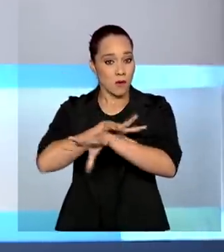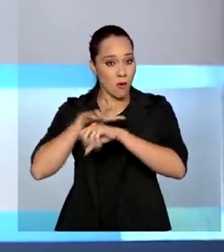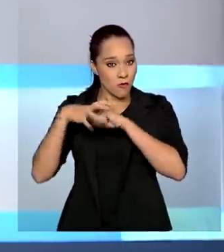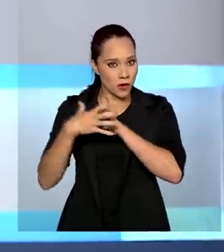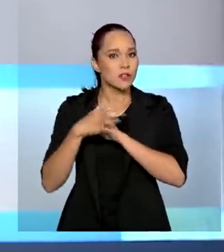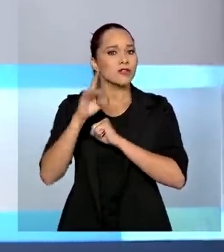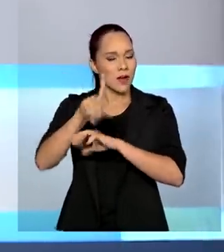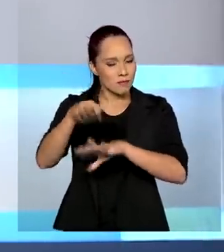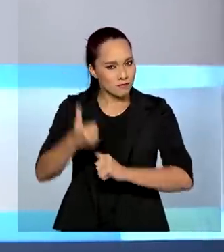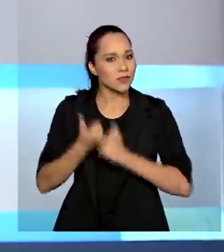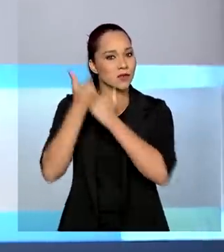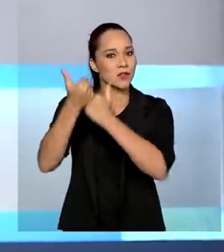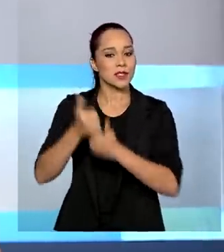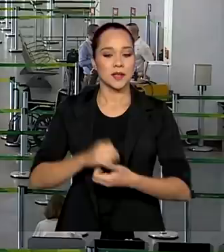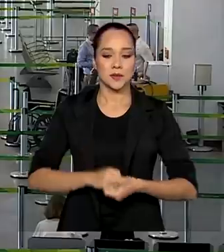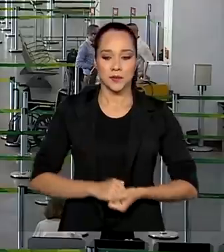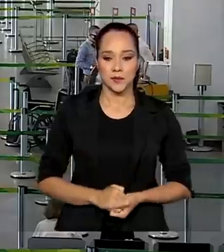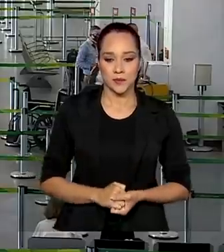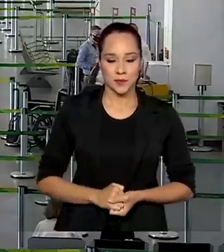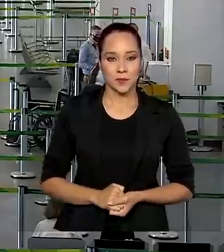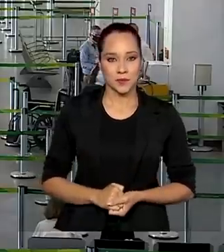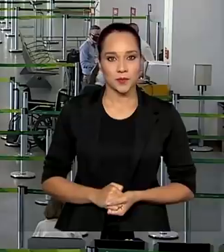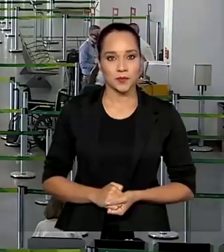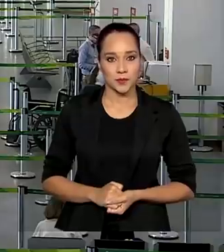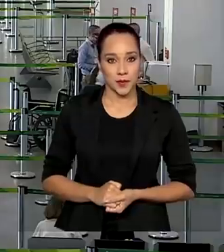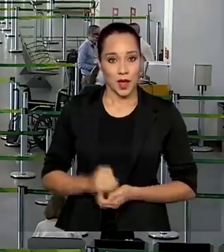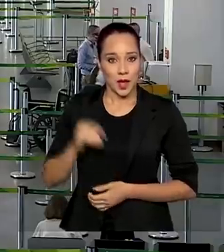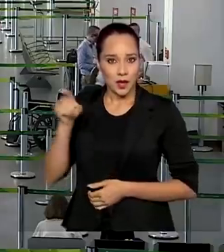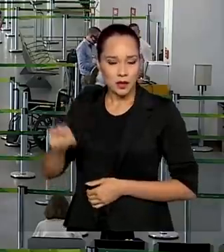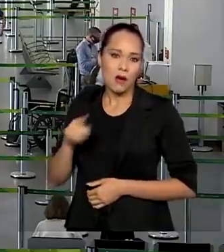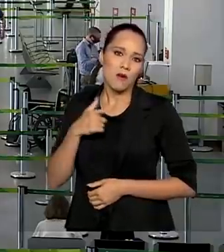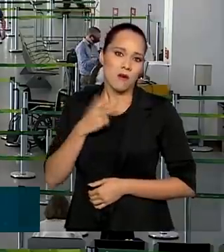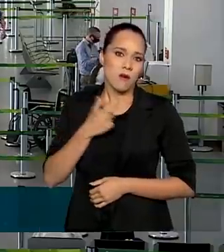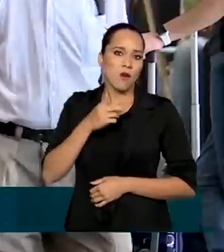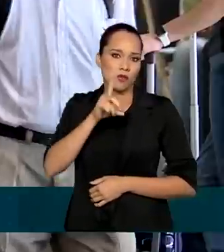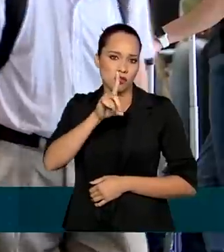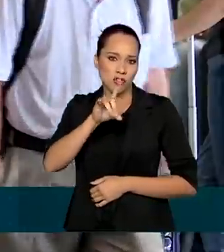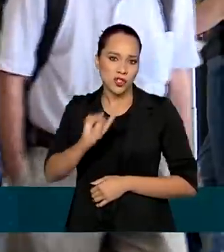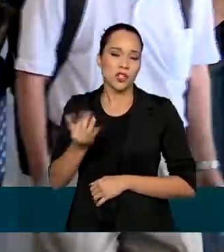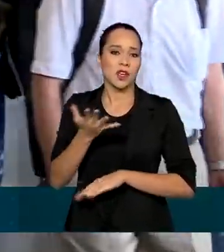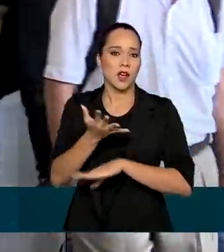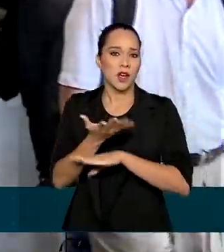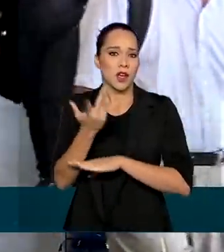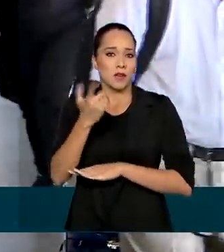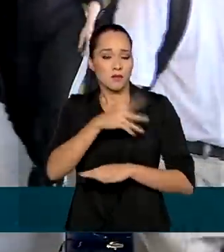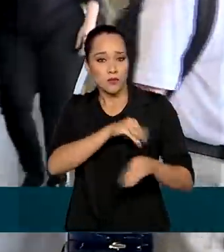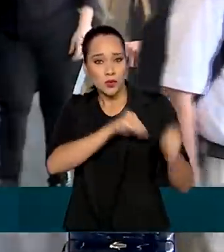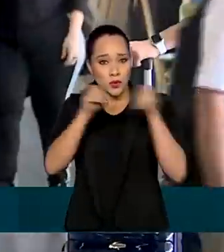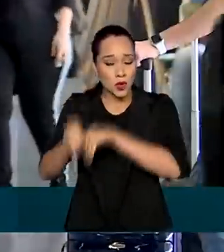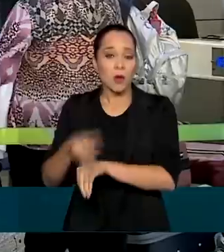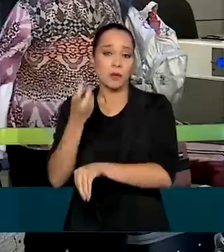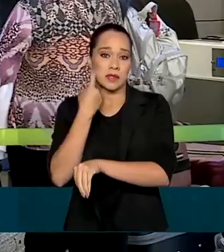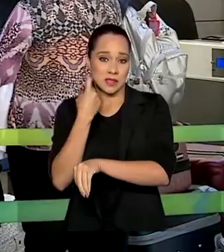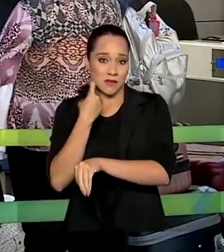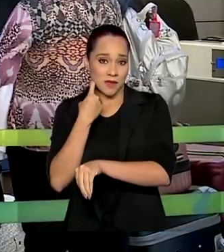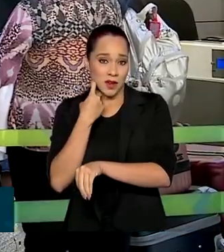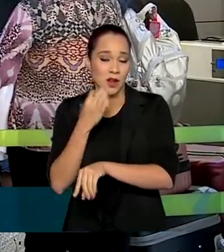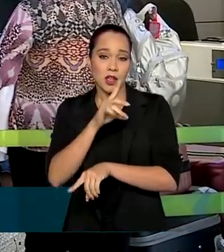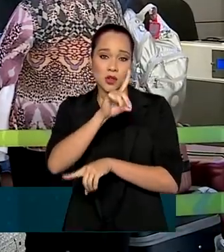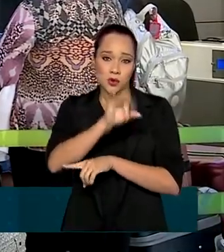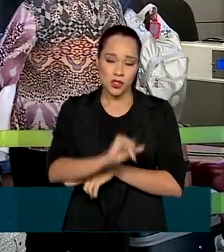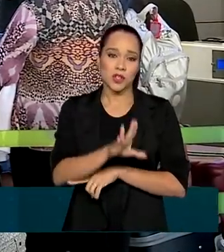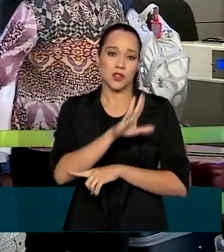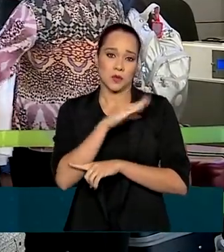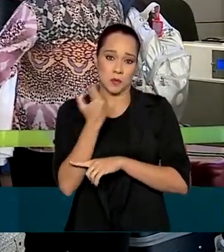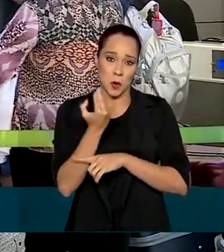foram reforçados. Com o ponto facultativo do dia do servidor transferido para sexta-feira e o dia de